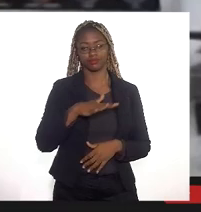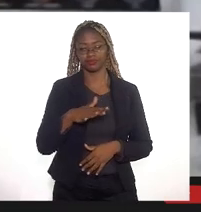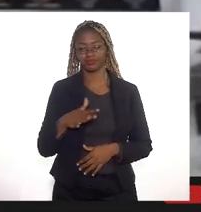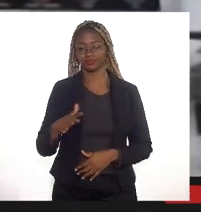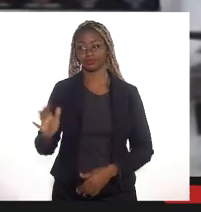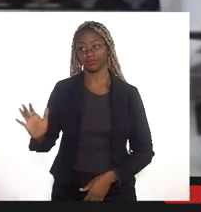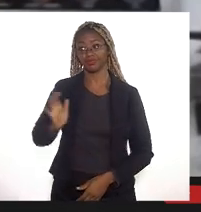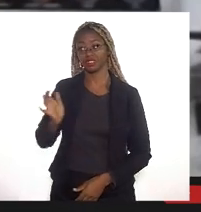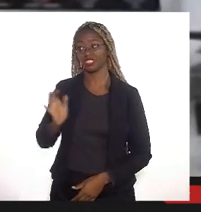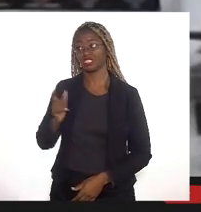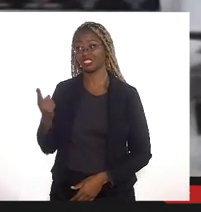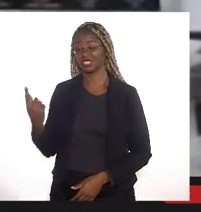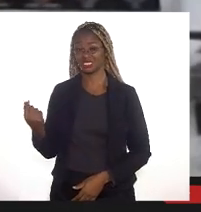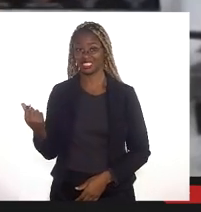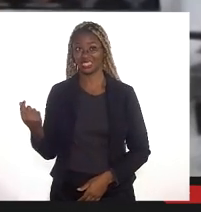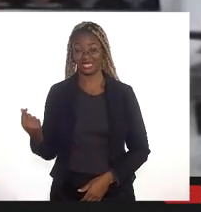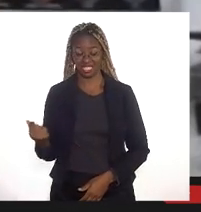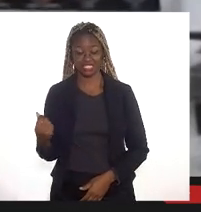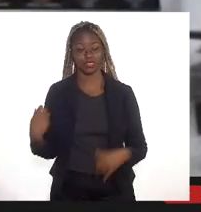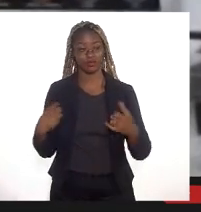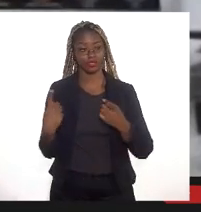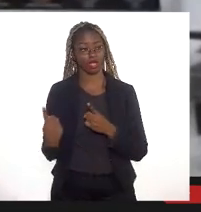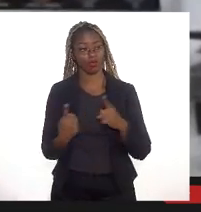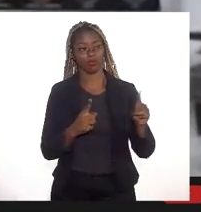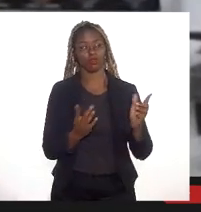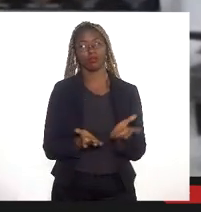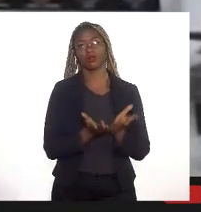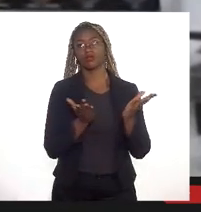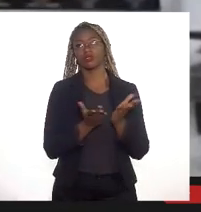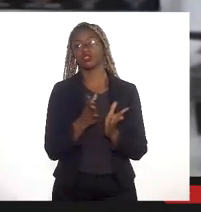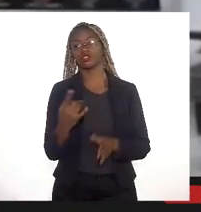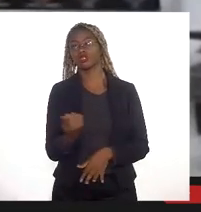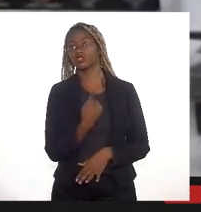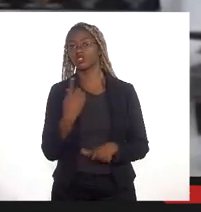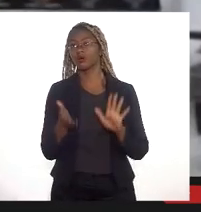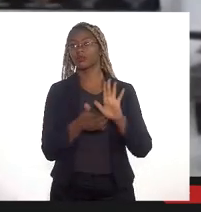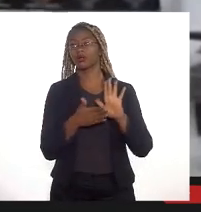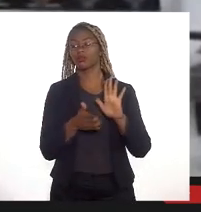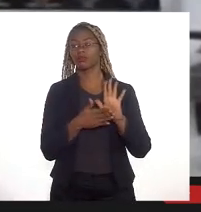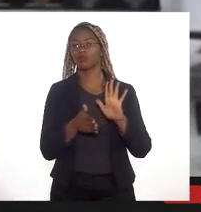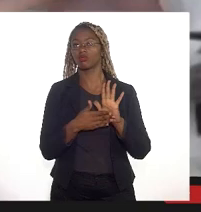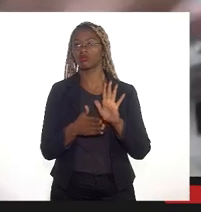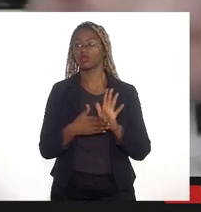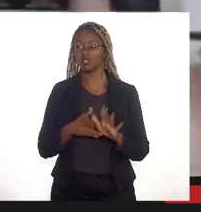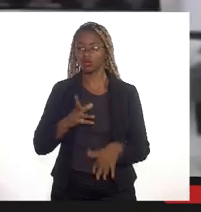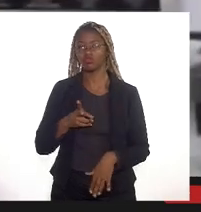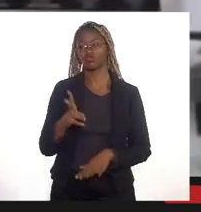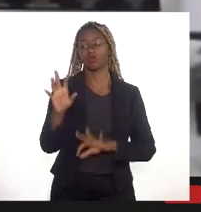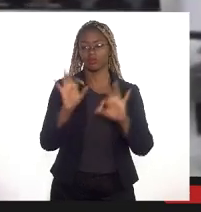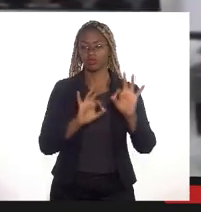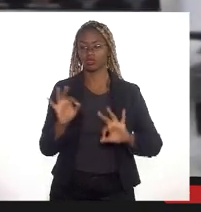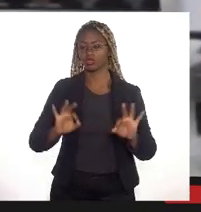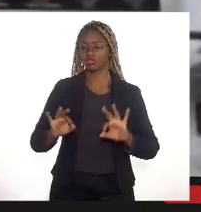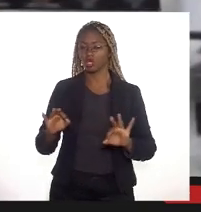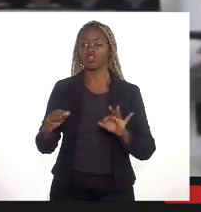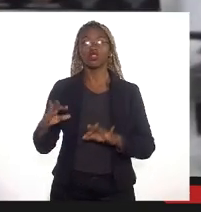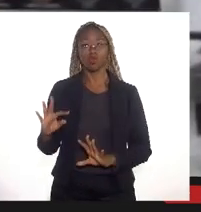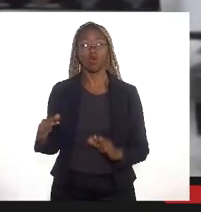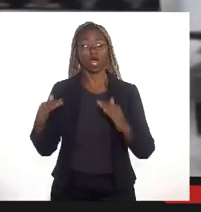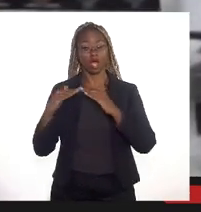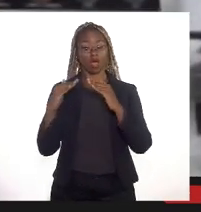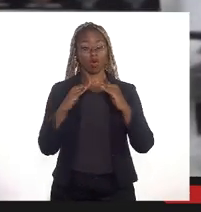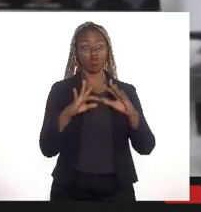pobreza então é dessa forma que a gente pretende estar dando cada vez mais procedimento a esse projeto de uma forma bem consensual onde